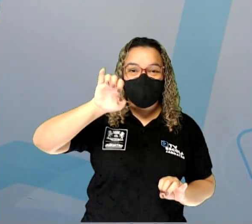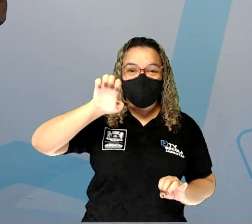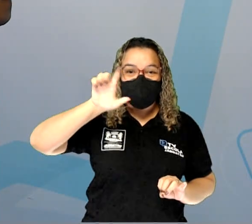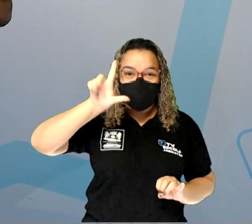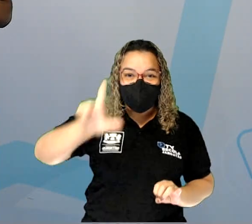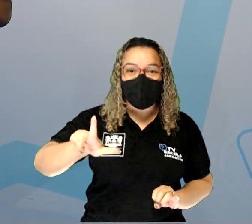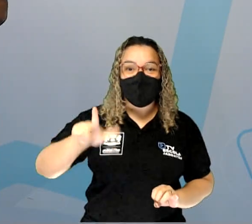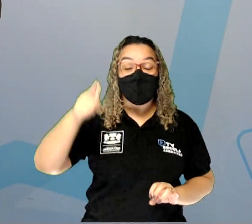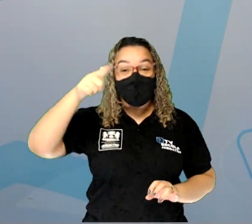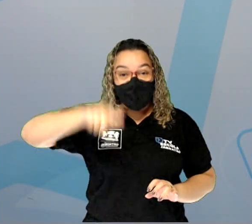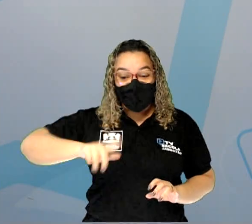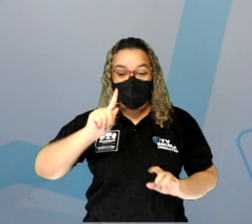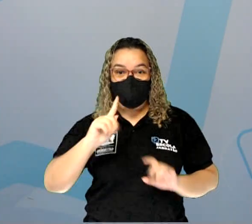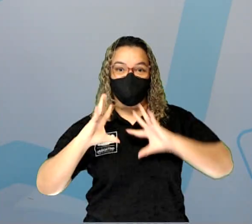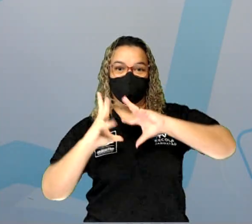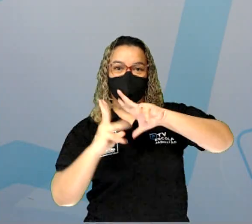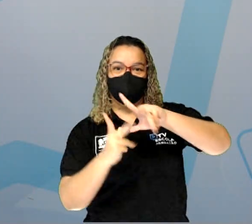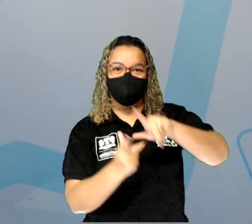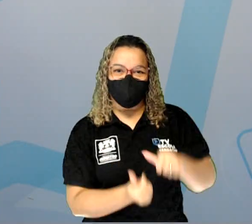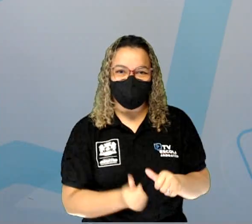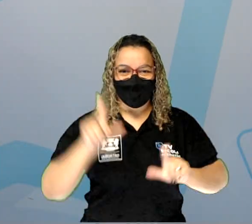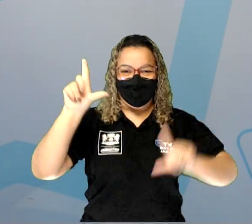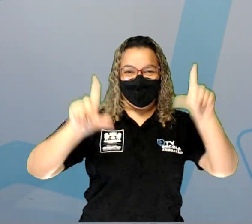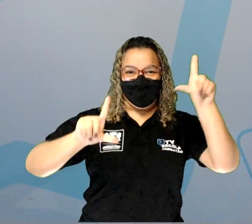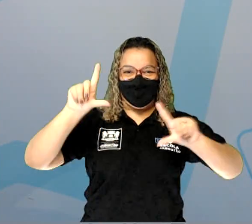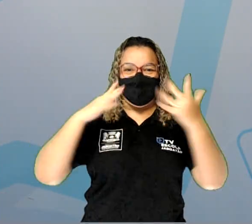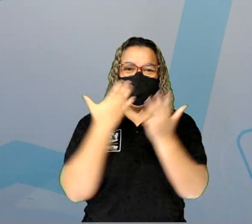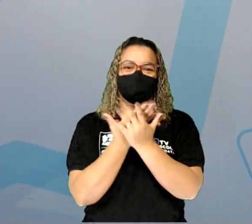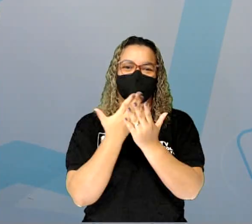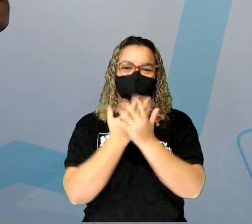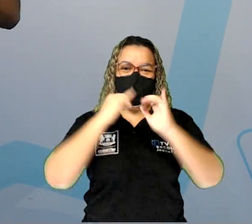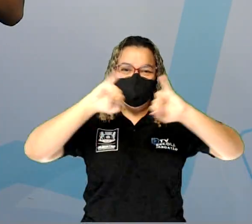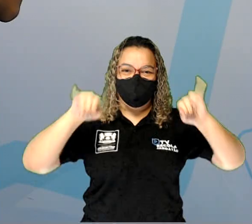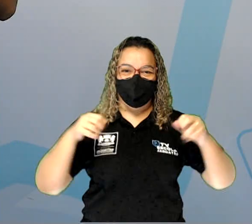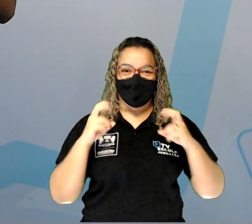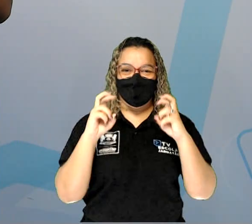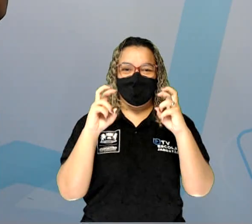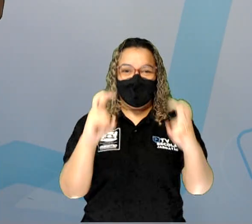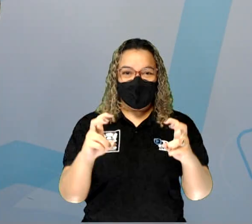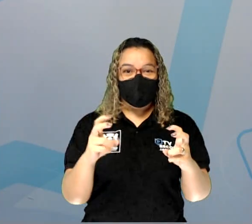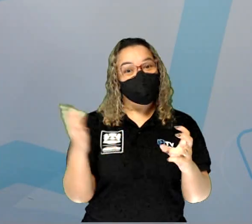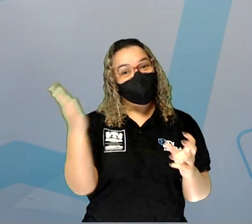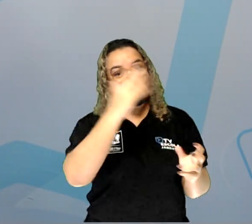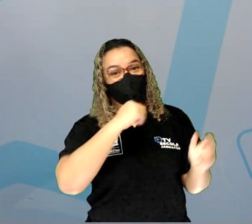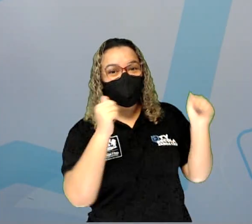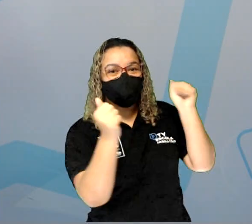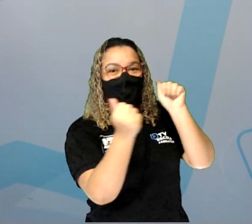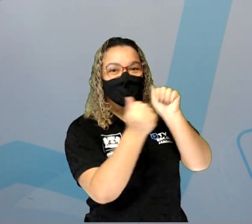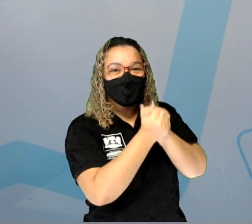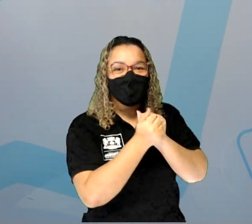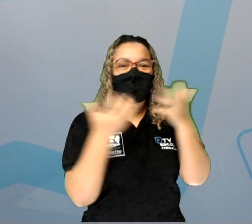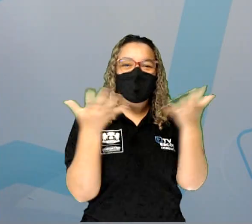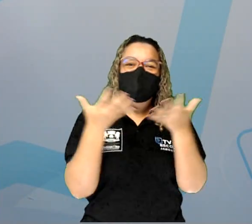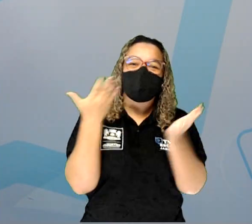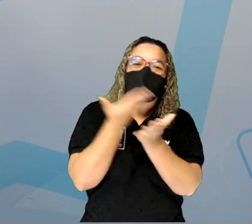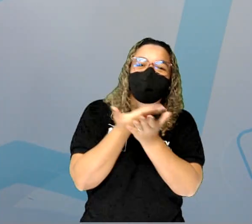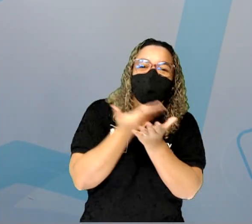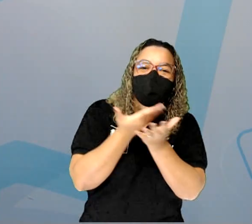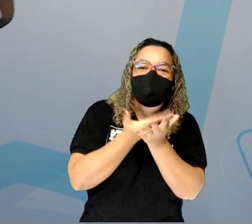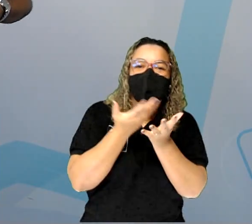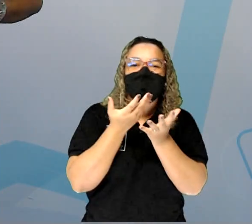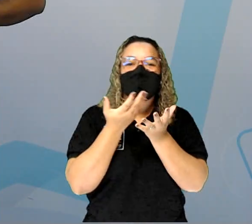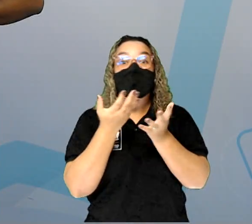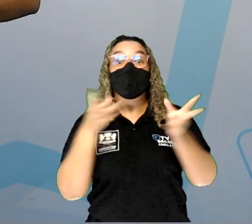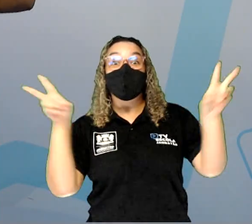Geografia na sua TV Escola Jaboatão. Vem aqui comigo que a aula de hoje a gente vai